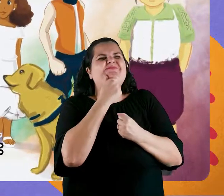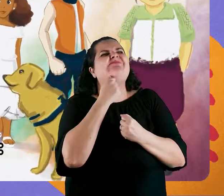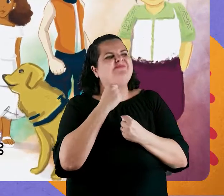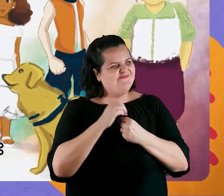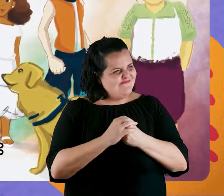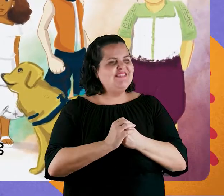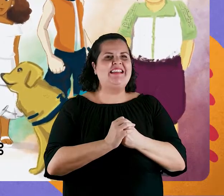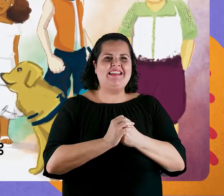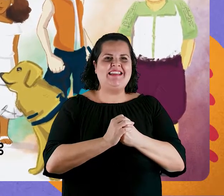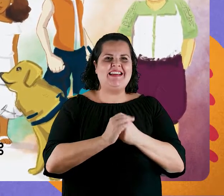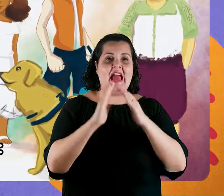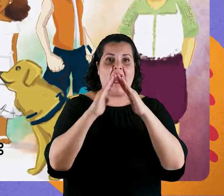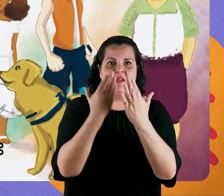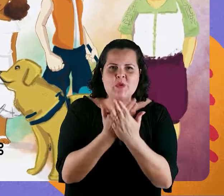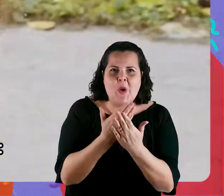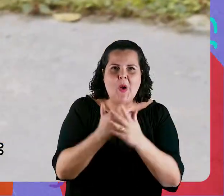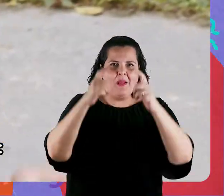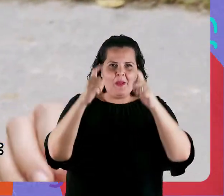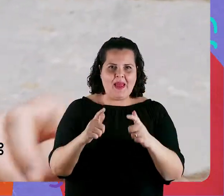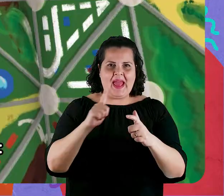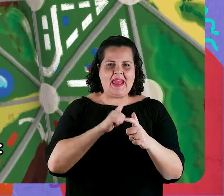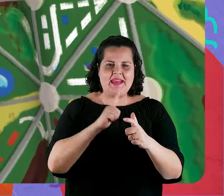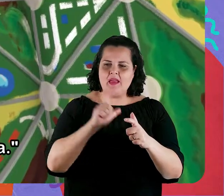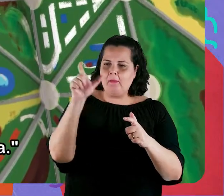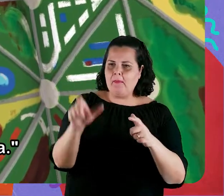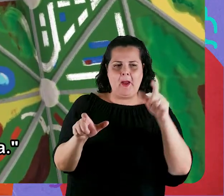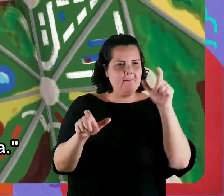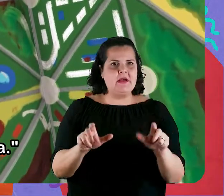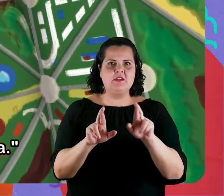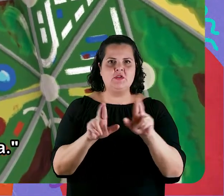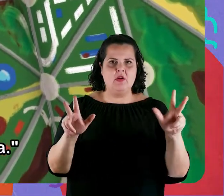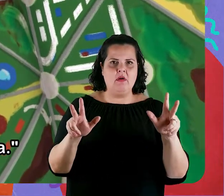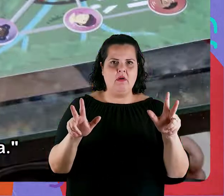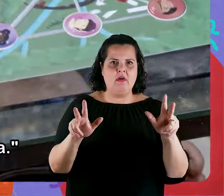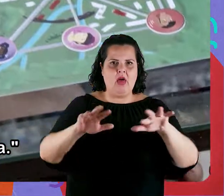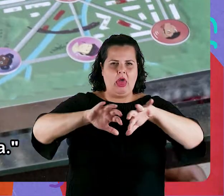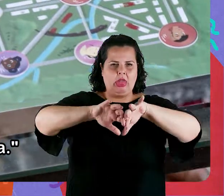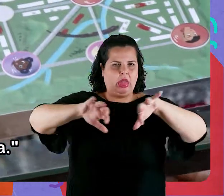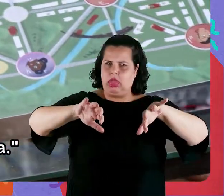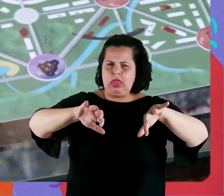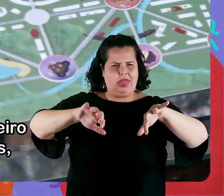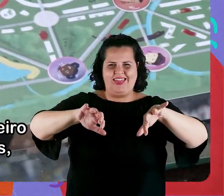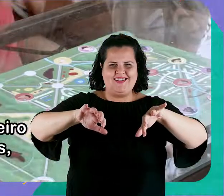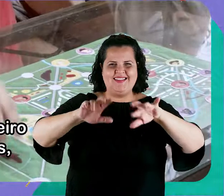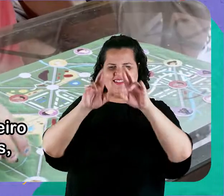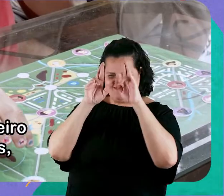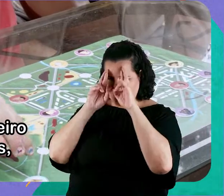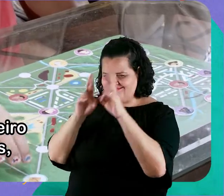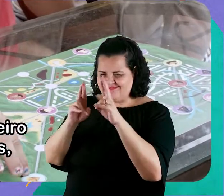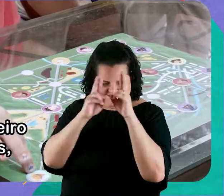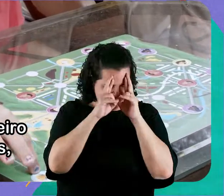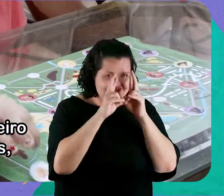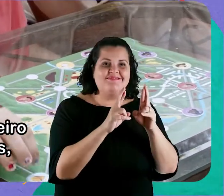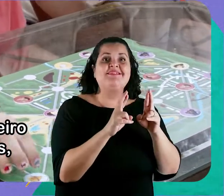Uma escola onde as diferenças não dividem. Elas são exaltadas em harmoniosa. Nós temos no contexto